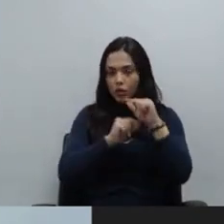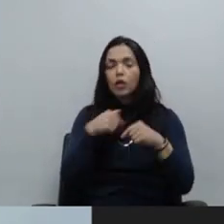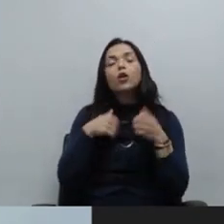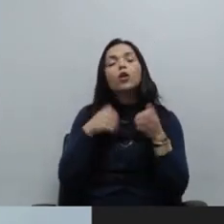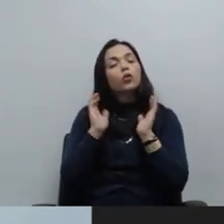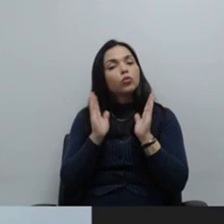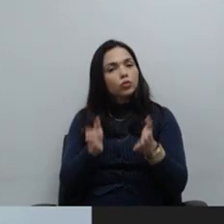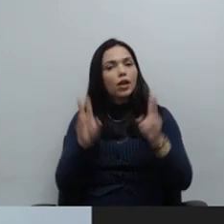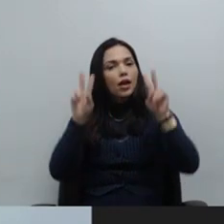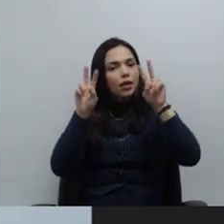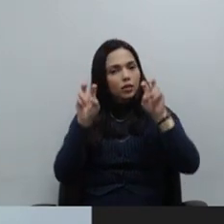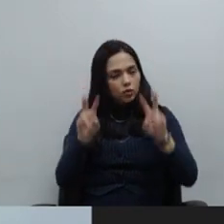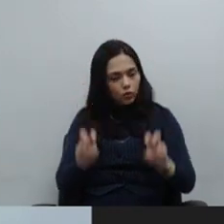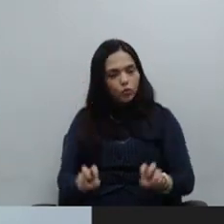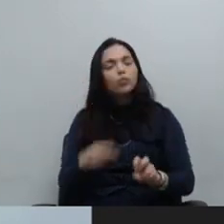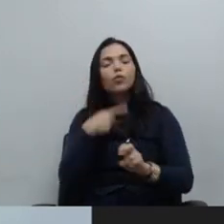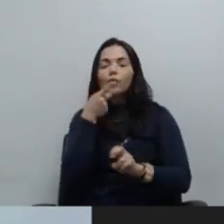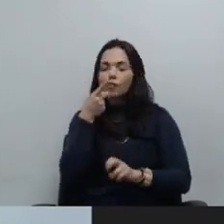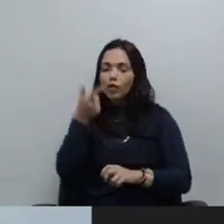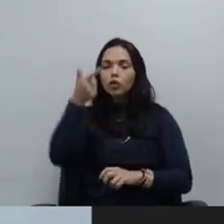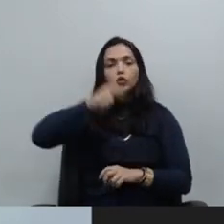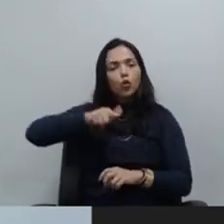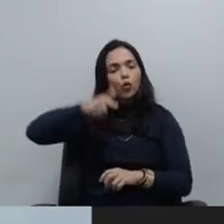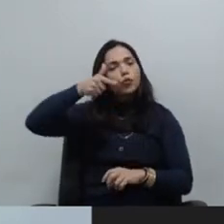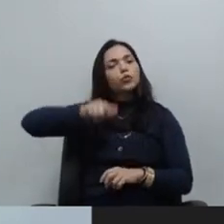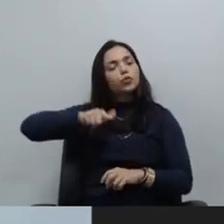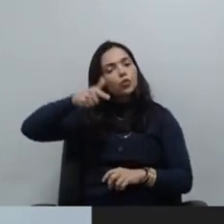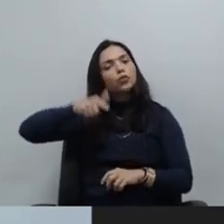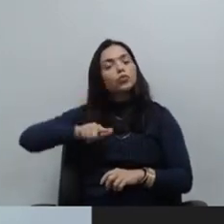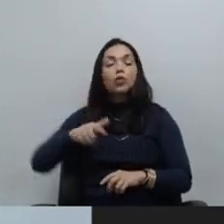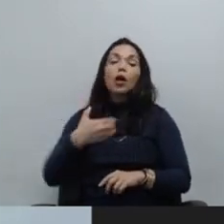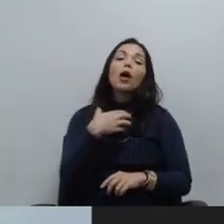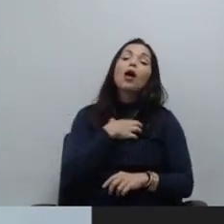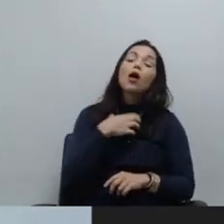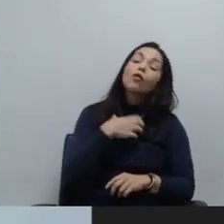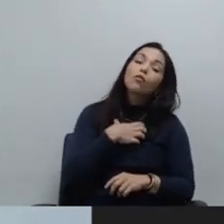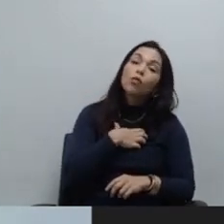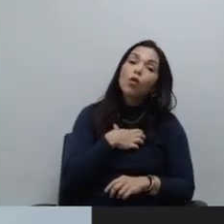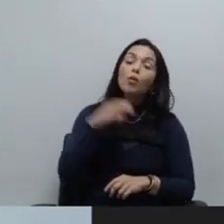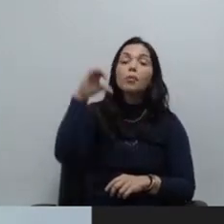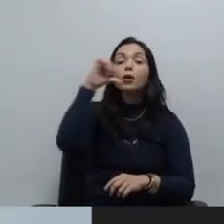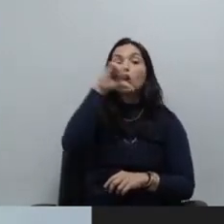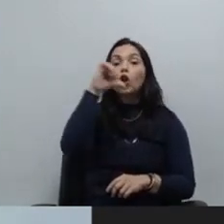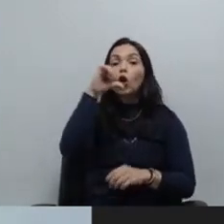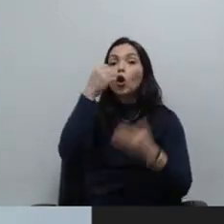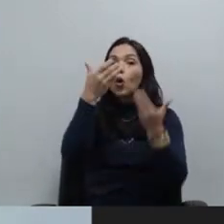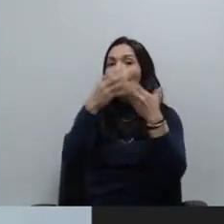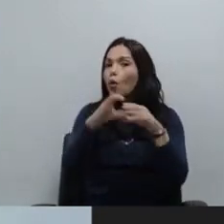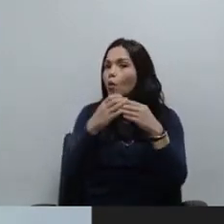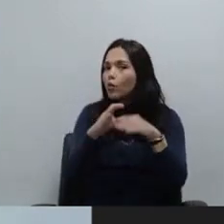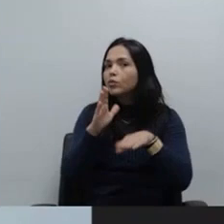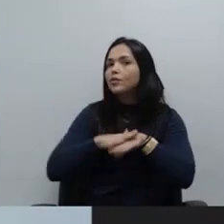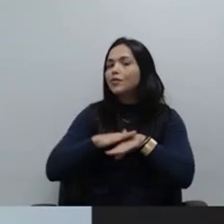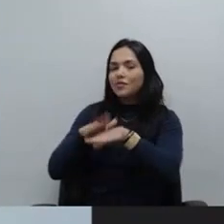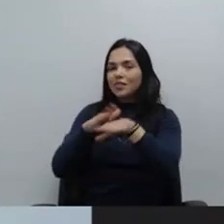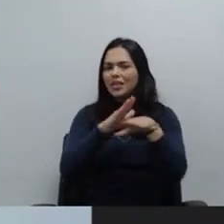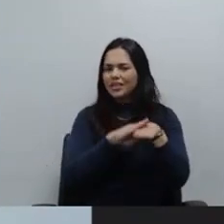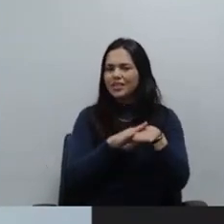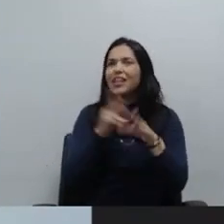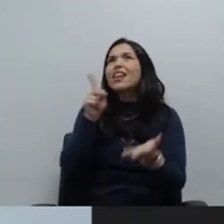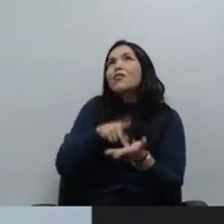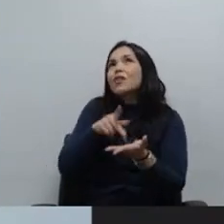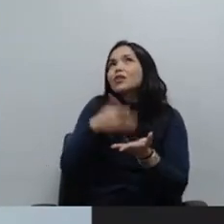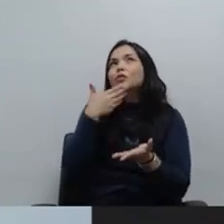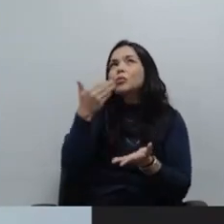várias vezes aqui para o colegiado, quero destacar a forma como o nono concurso foi conduzido, ou melhor, foi mal conduzido,